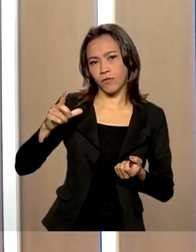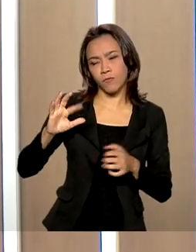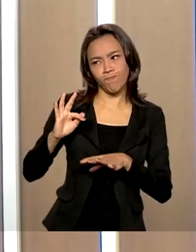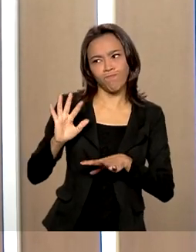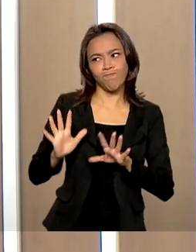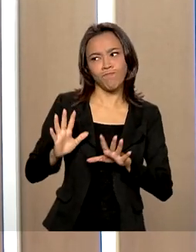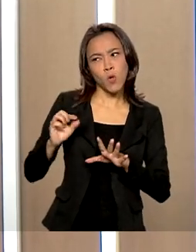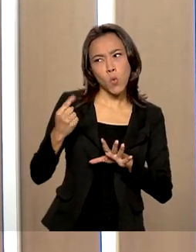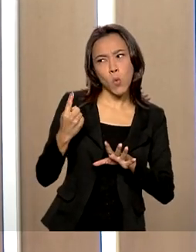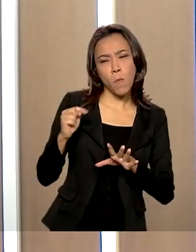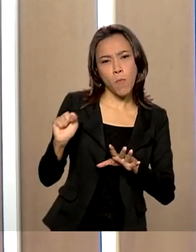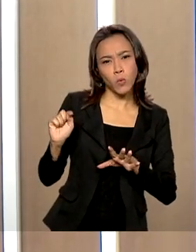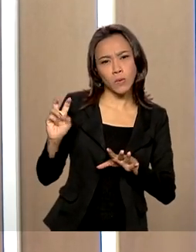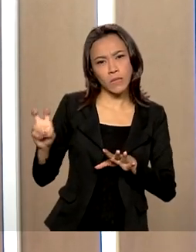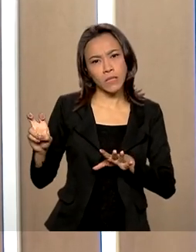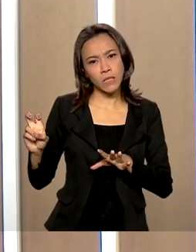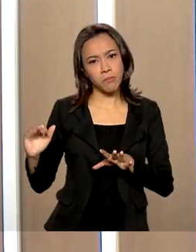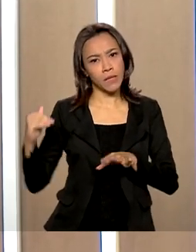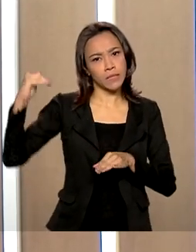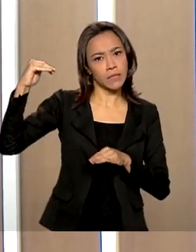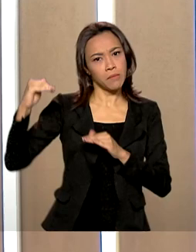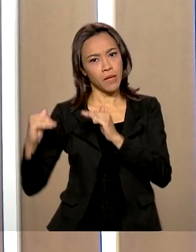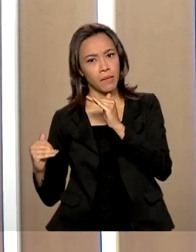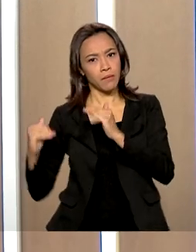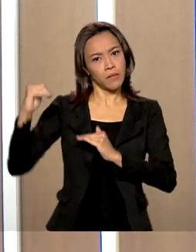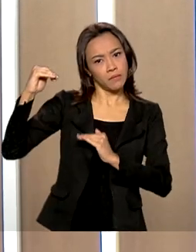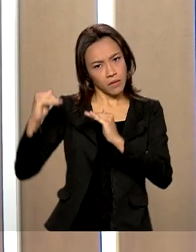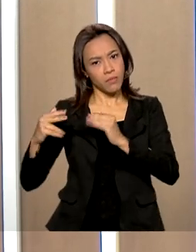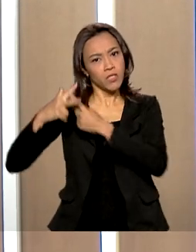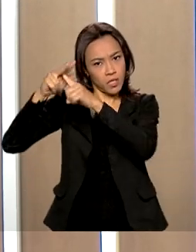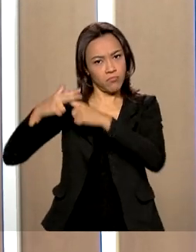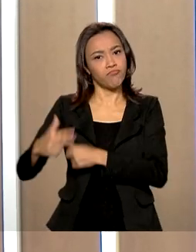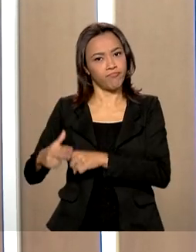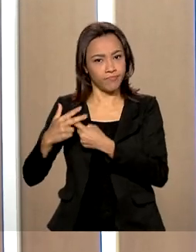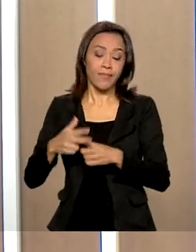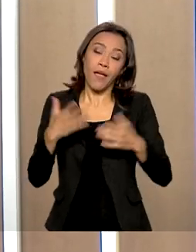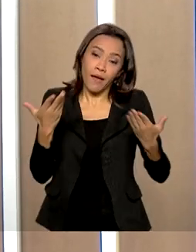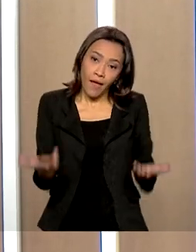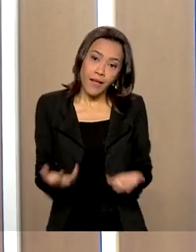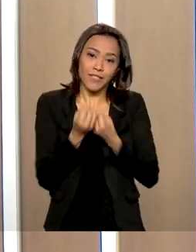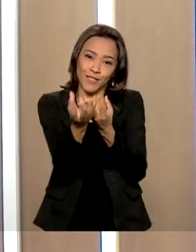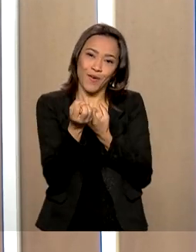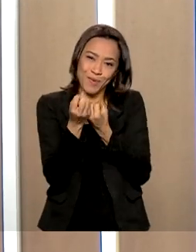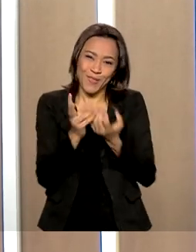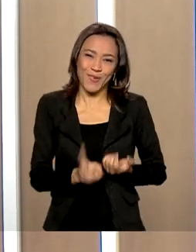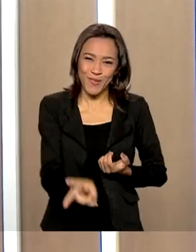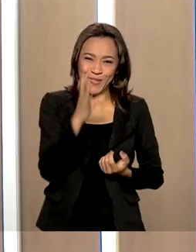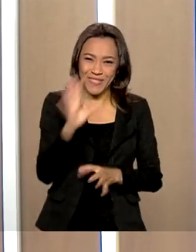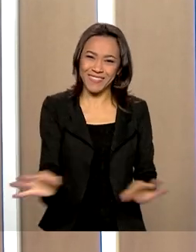de 1,5% para cima ou para baixo. Essa é a informação que nós tínhamos para hoje. Continue conosco e tenha um ótimo dia.